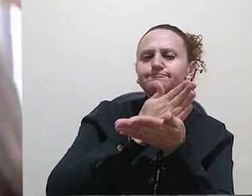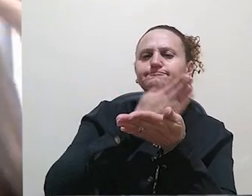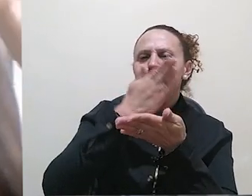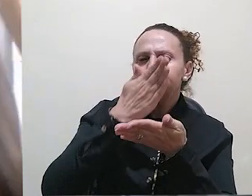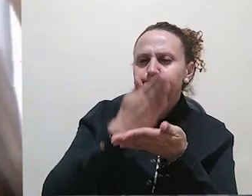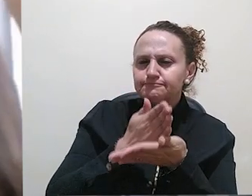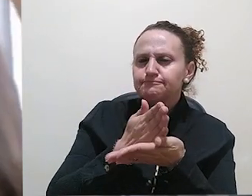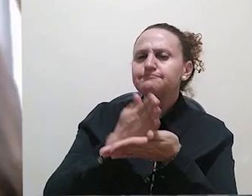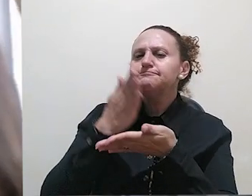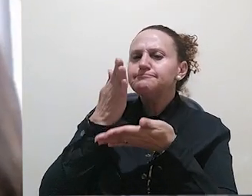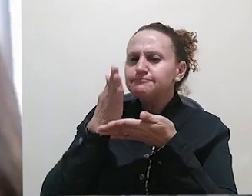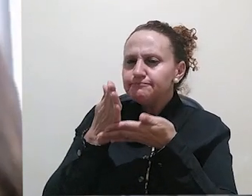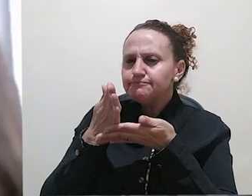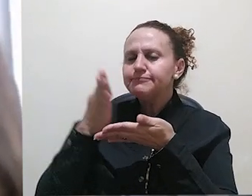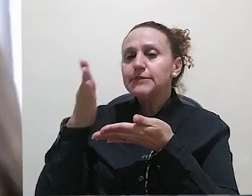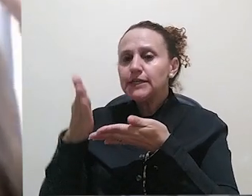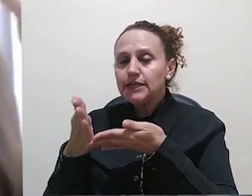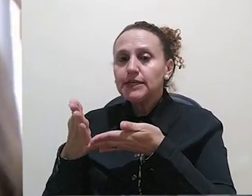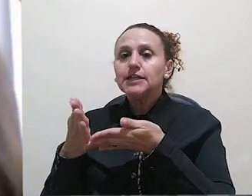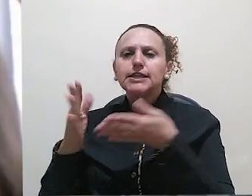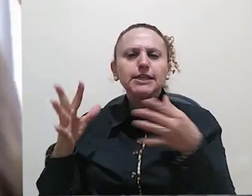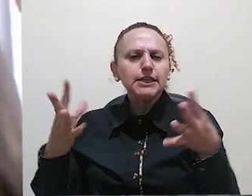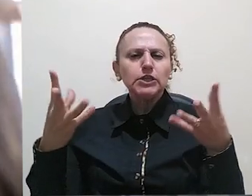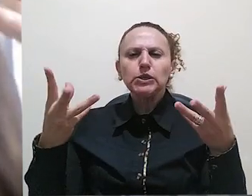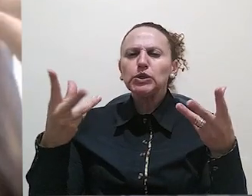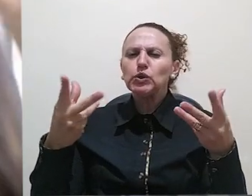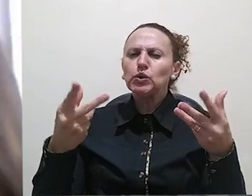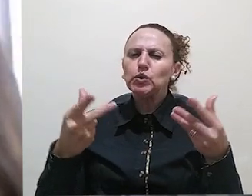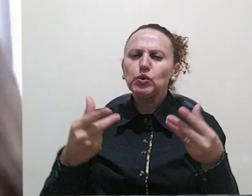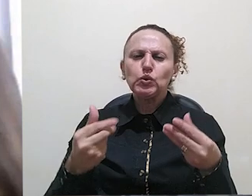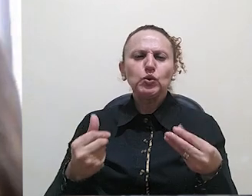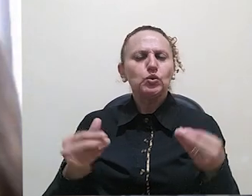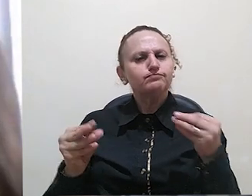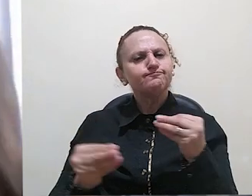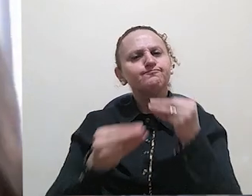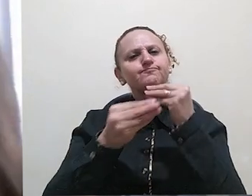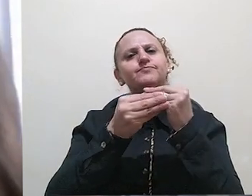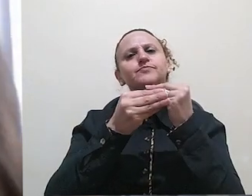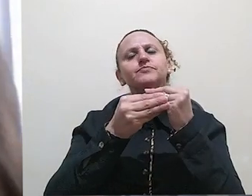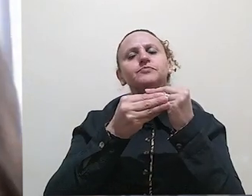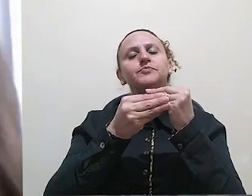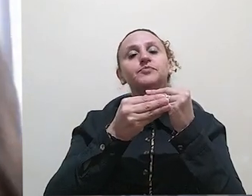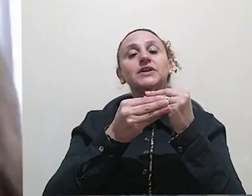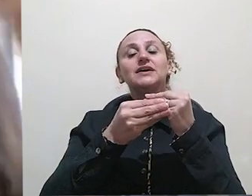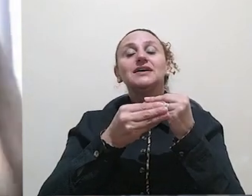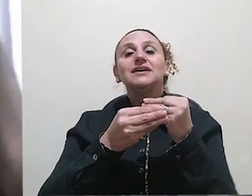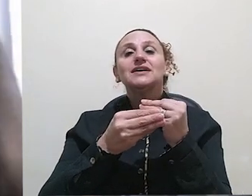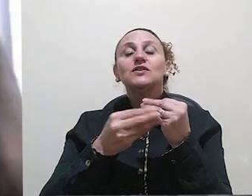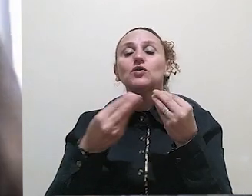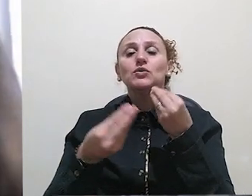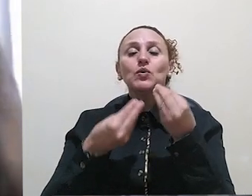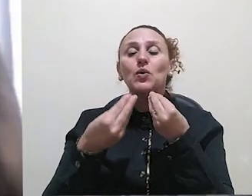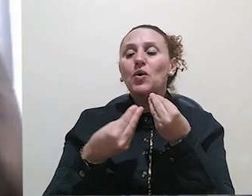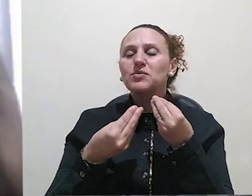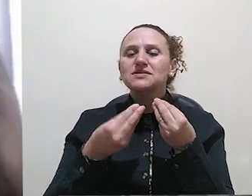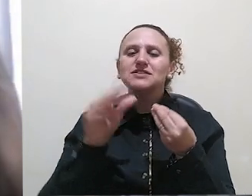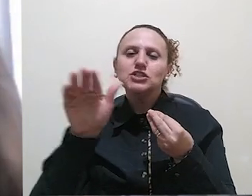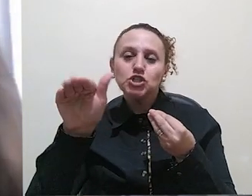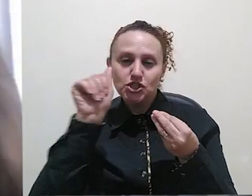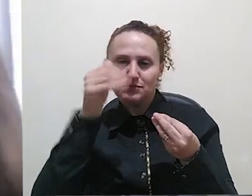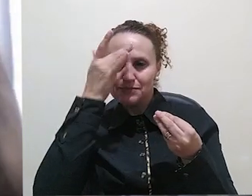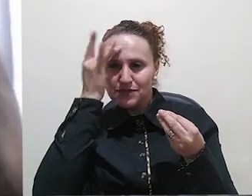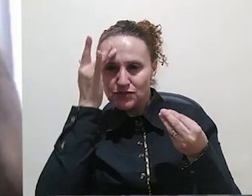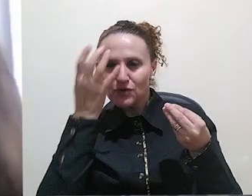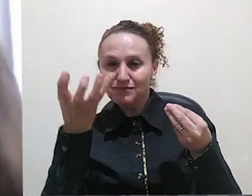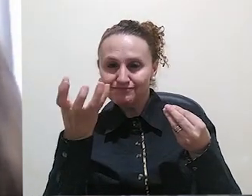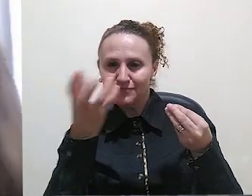incluindo as sessões, né, como se fosse que você pegasse teu leitor na mão e falasse assim, vem cá, eu vou mostrar